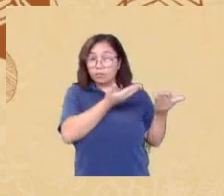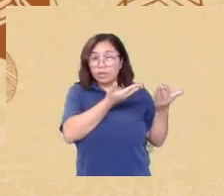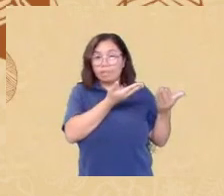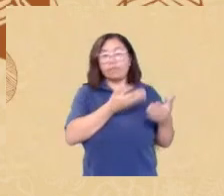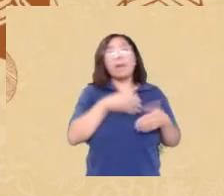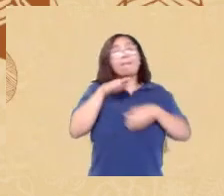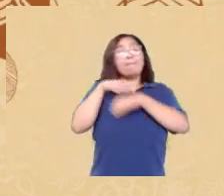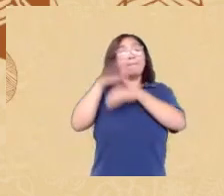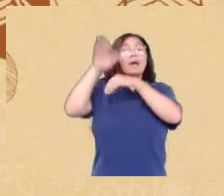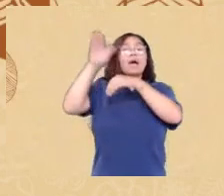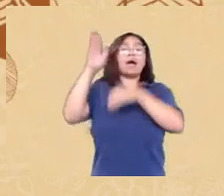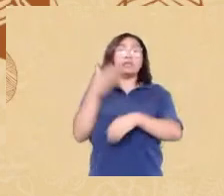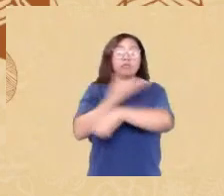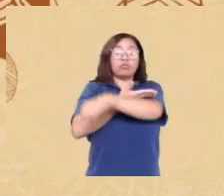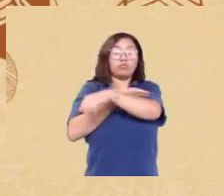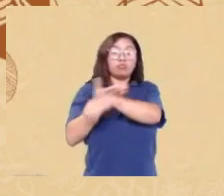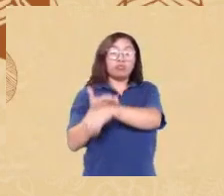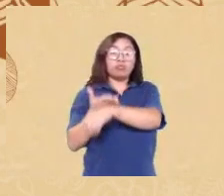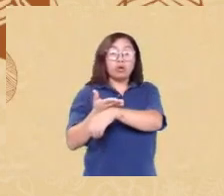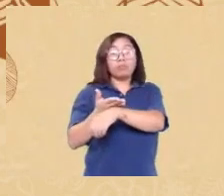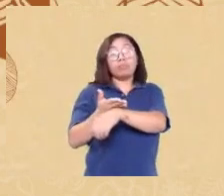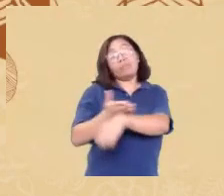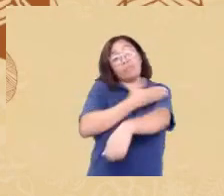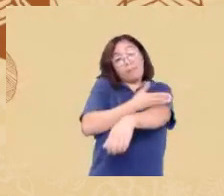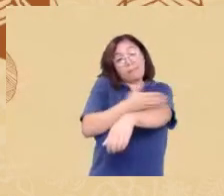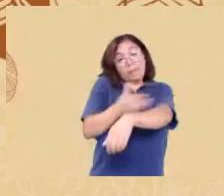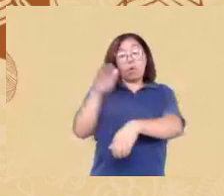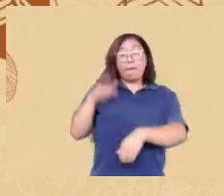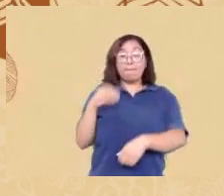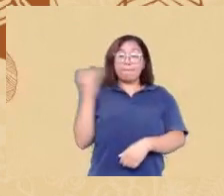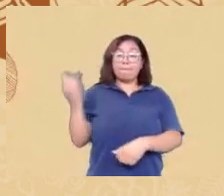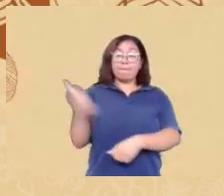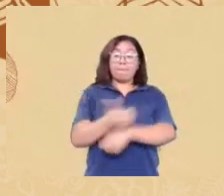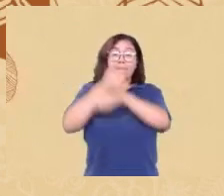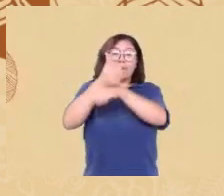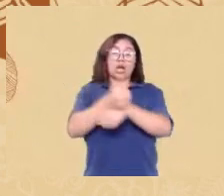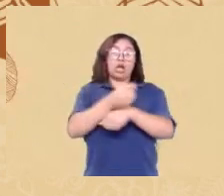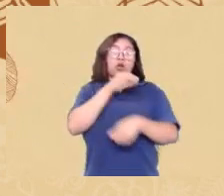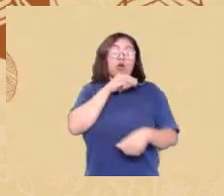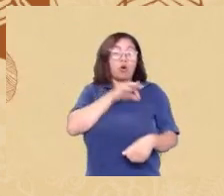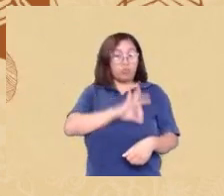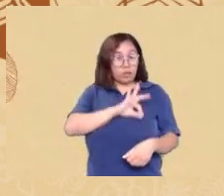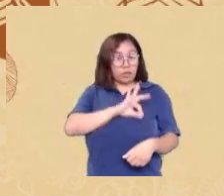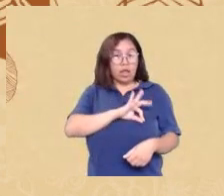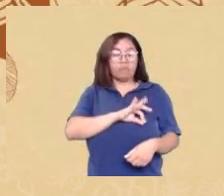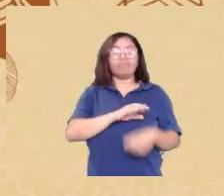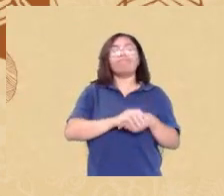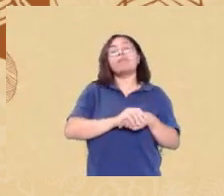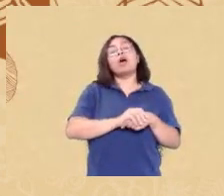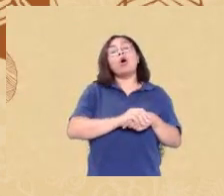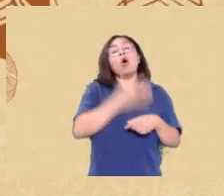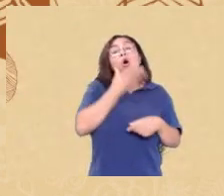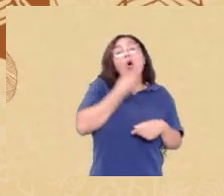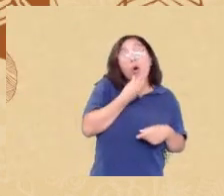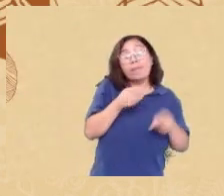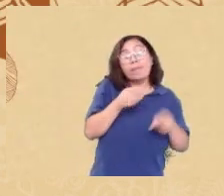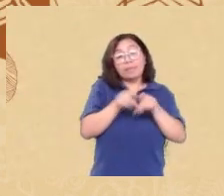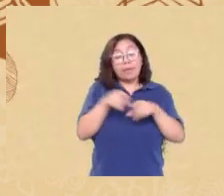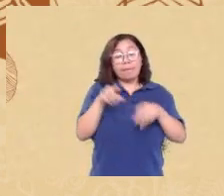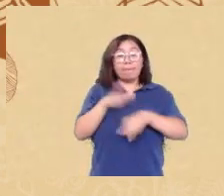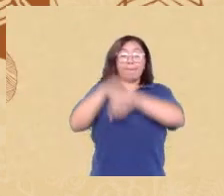altura melhor o salário já no caso dos homens quanto mais altos os homens e quanto mais escuro o tom de pele